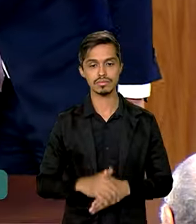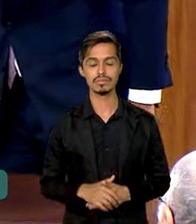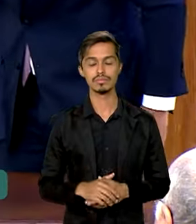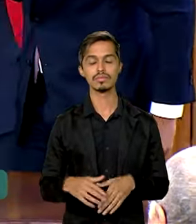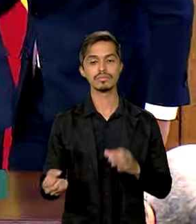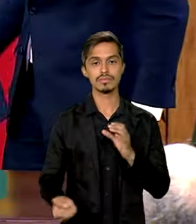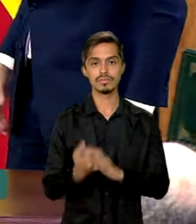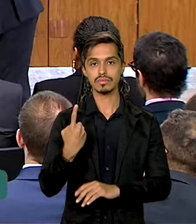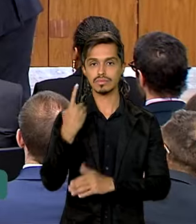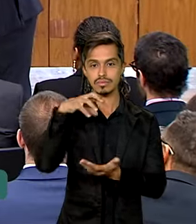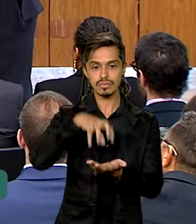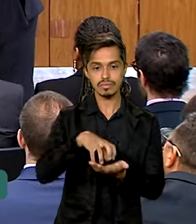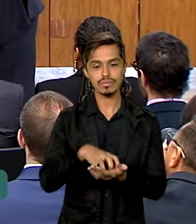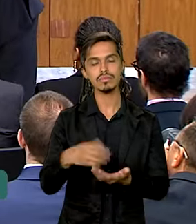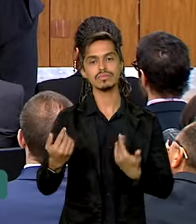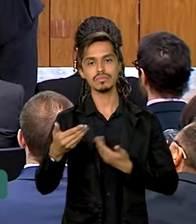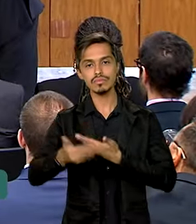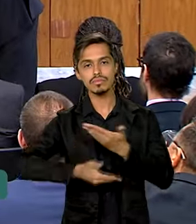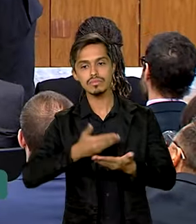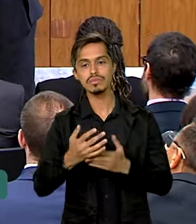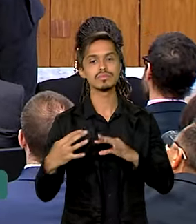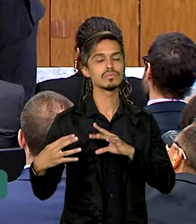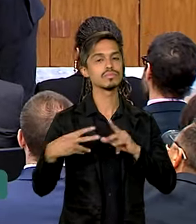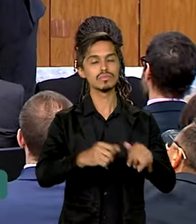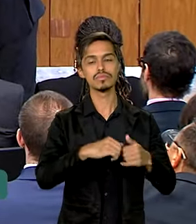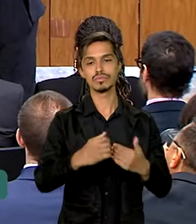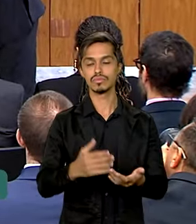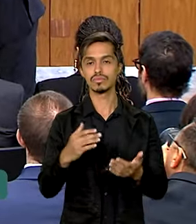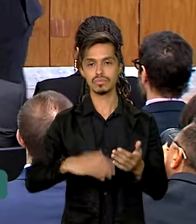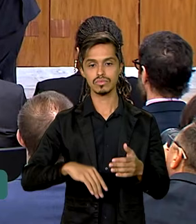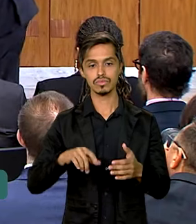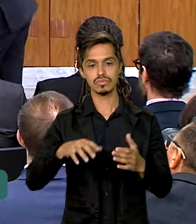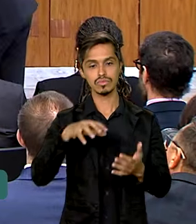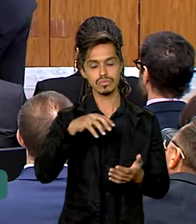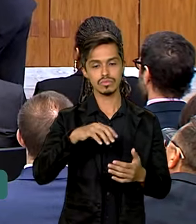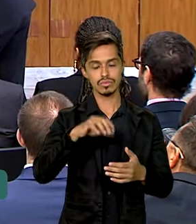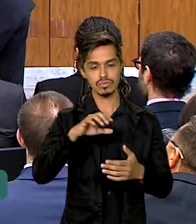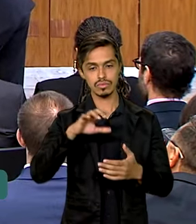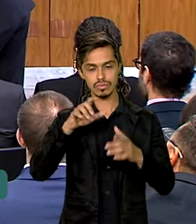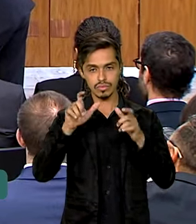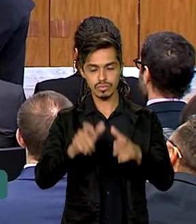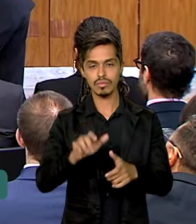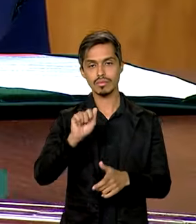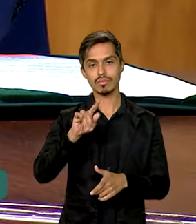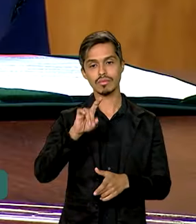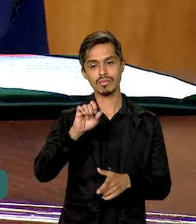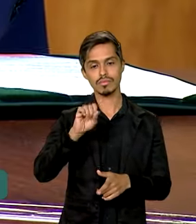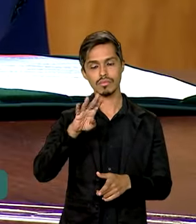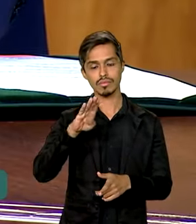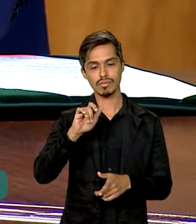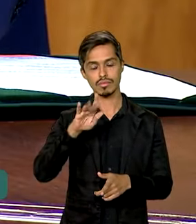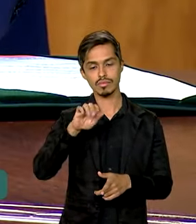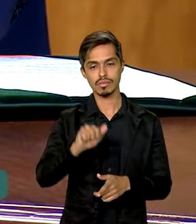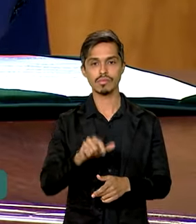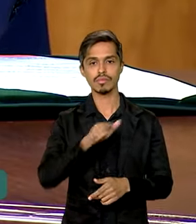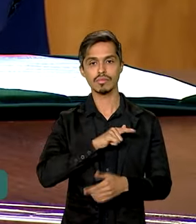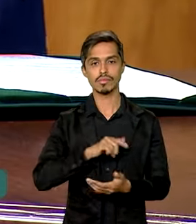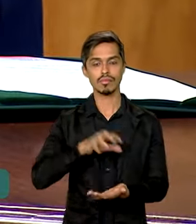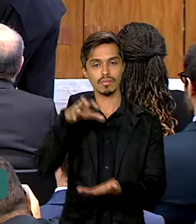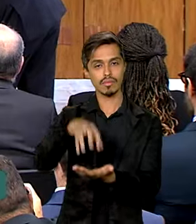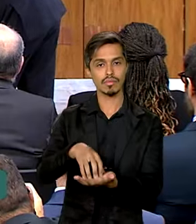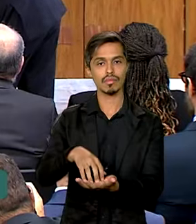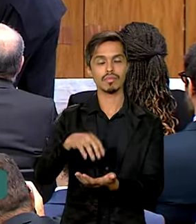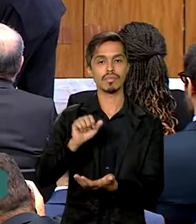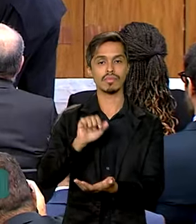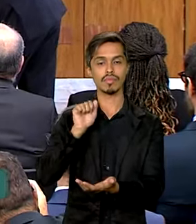de um núcleo brasileiro de cooperação para todo o continente em Addis Abeba, onde estarão presentes agências como a Agência